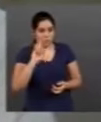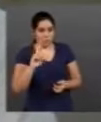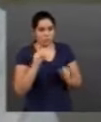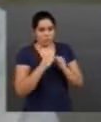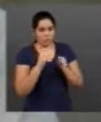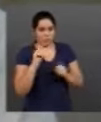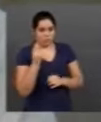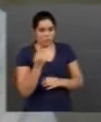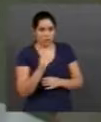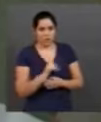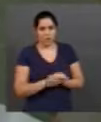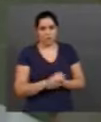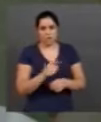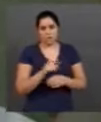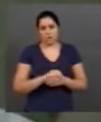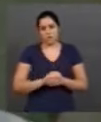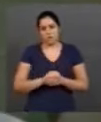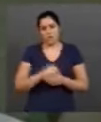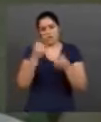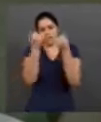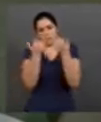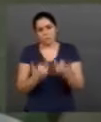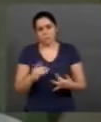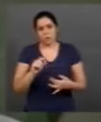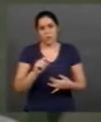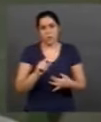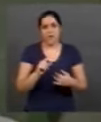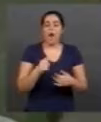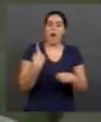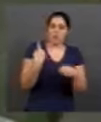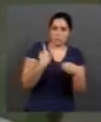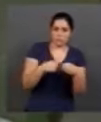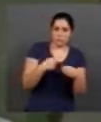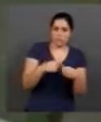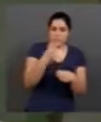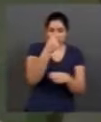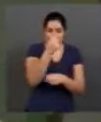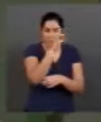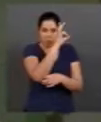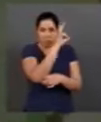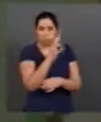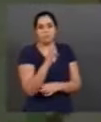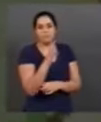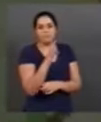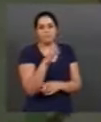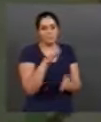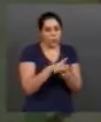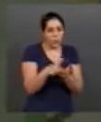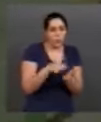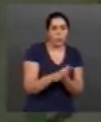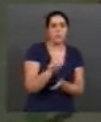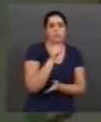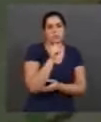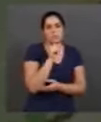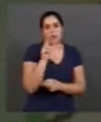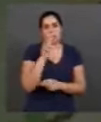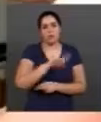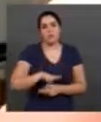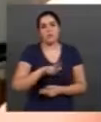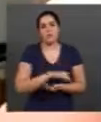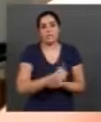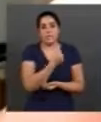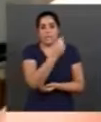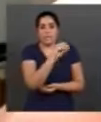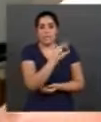Cláudio de Mauro, explica que a área urbana é responsável por 7% do consumo de água em Uberlândia. 70%